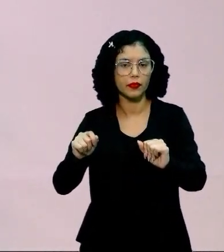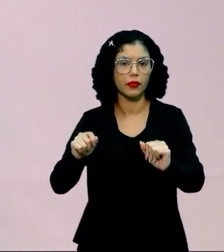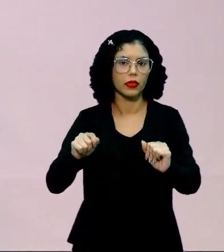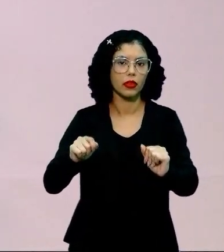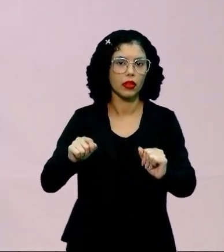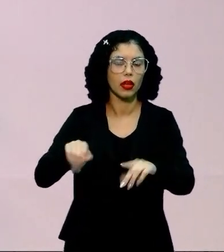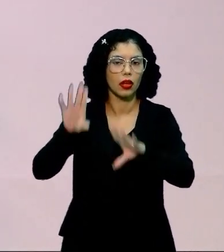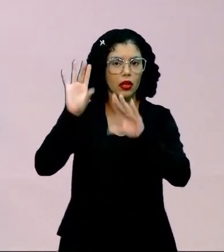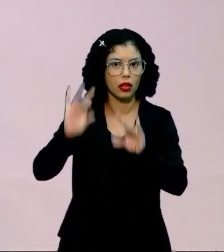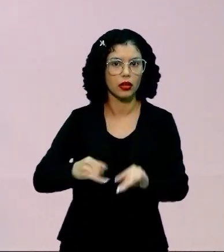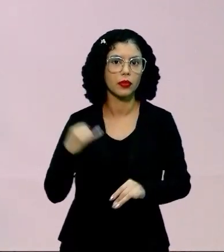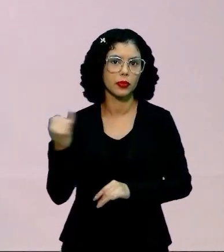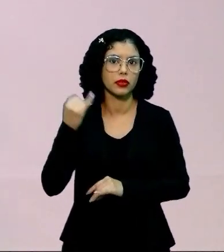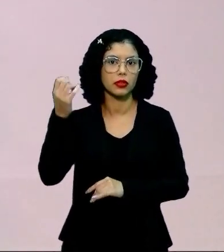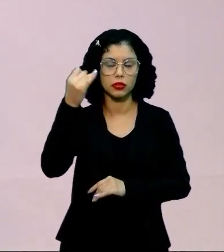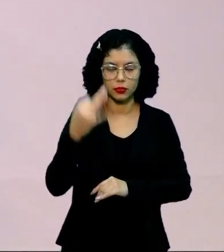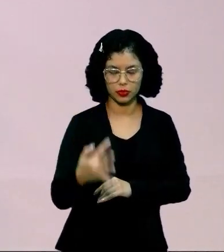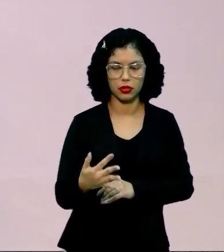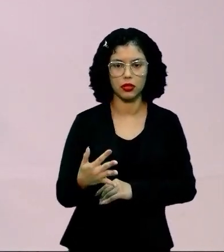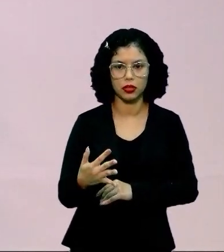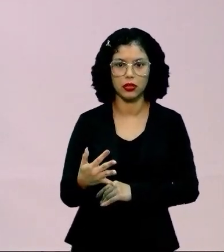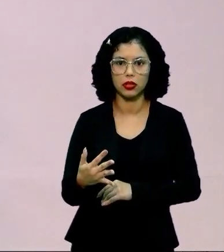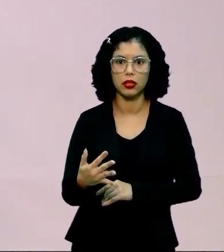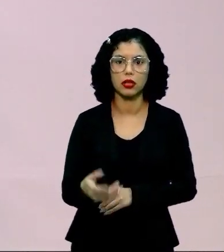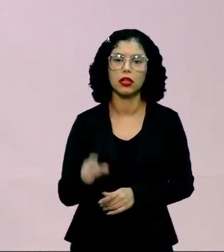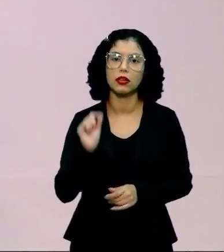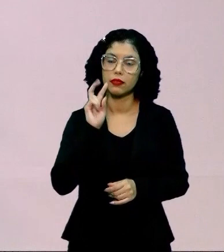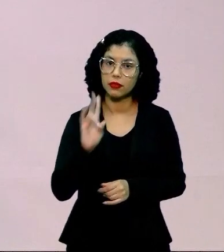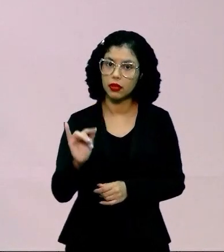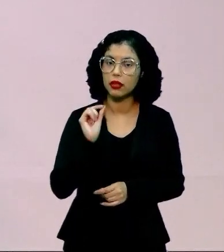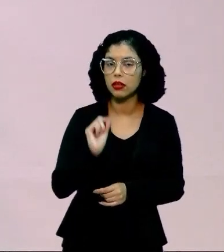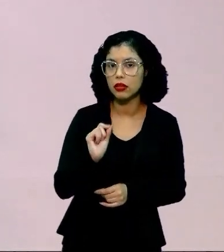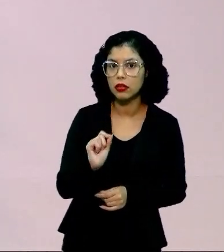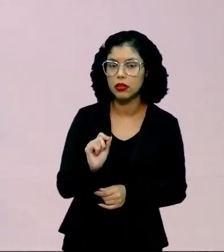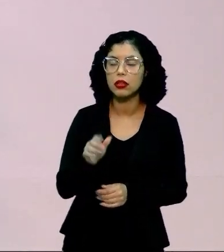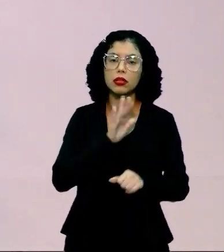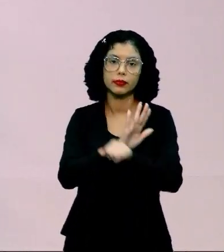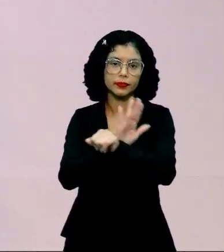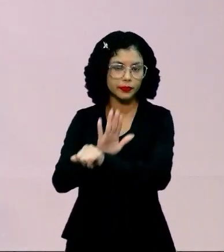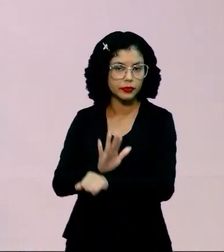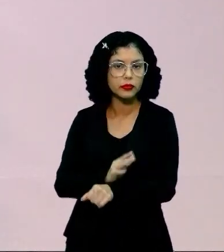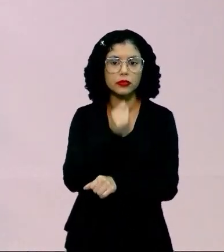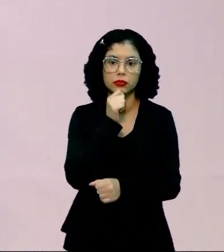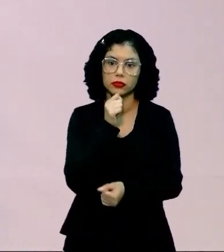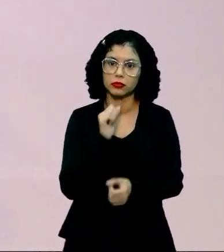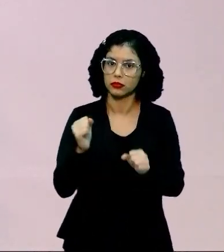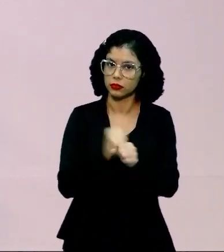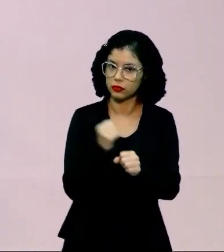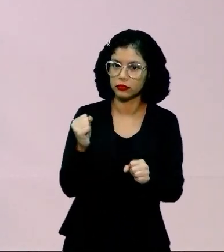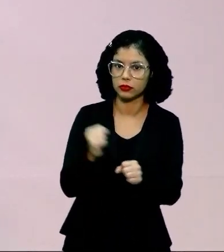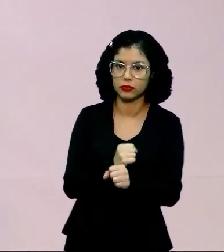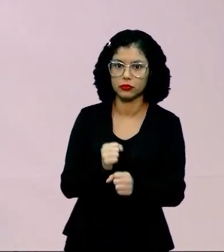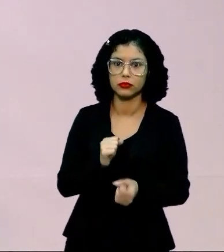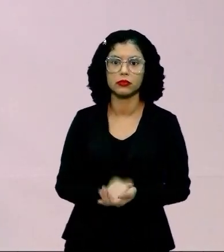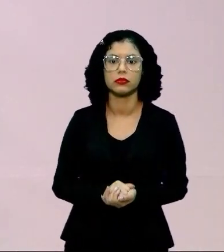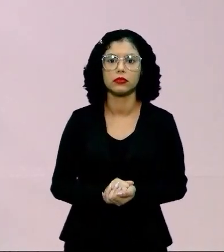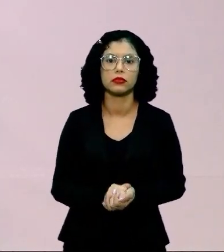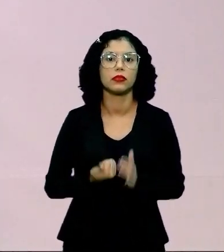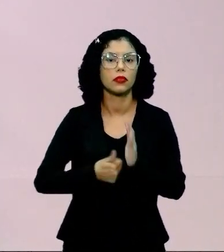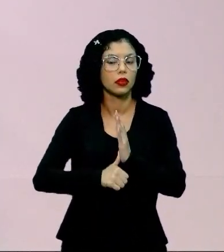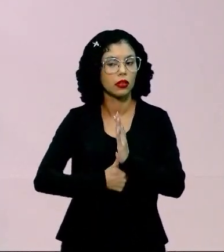aspecto importante que eu comentei, vão ser contribuintes da construção de uma